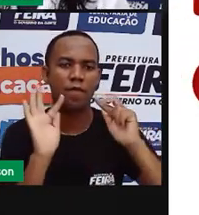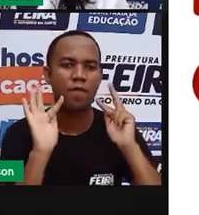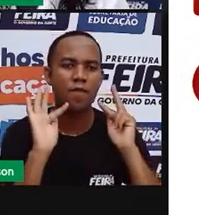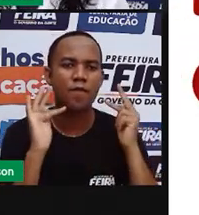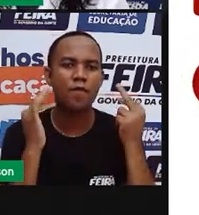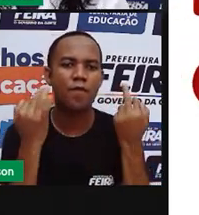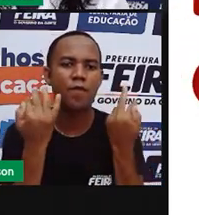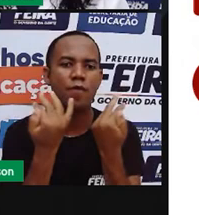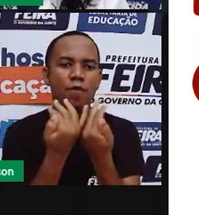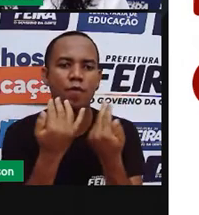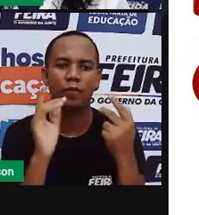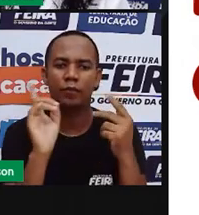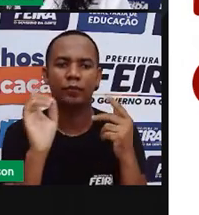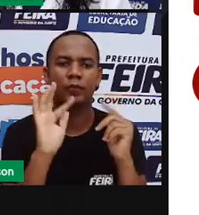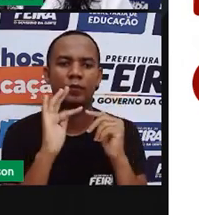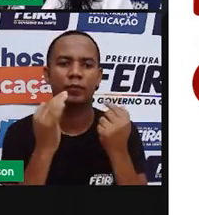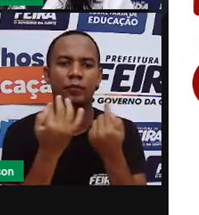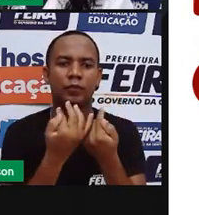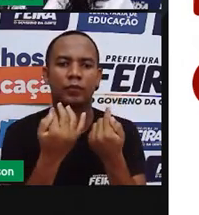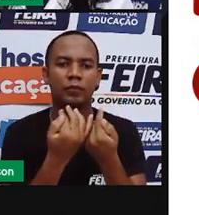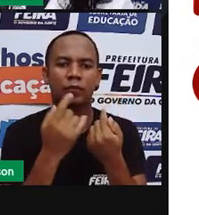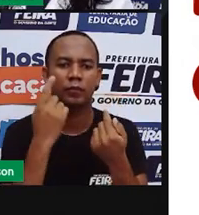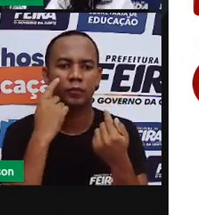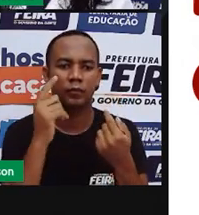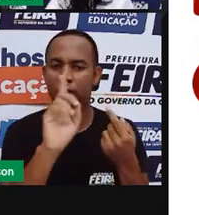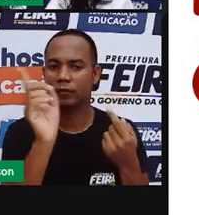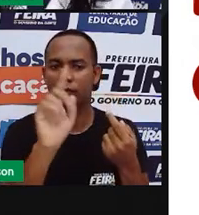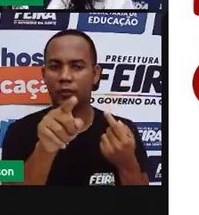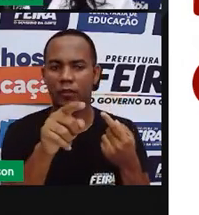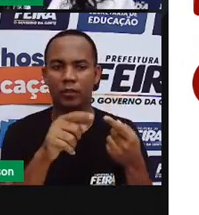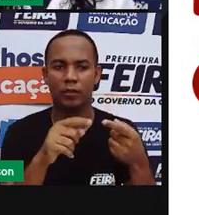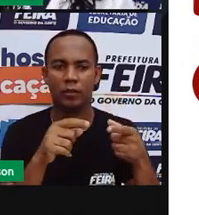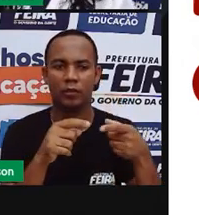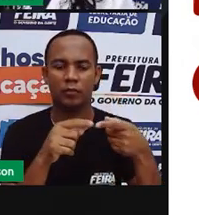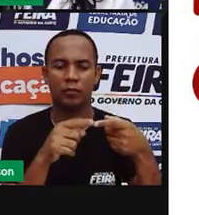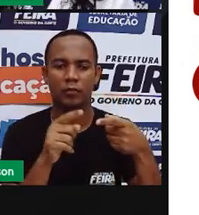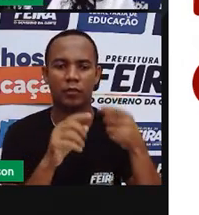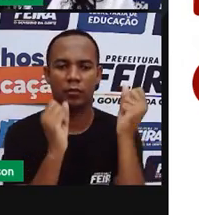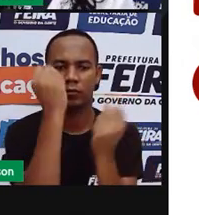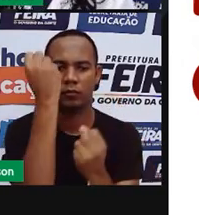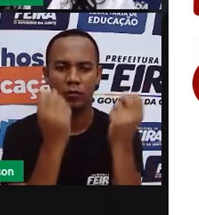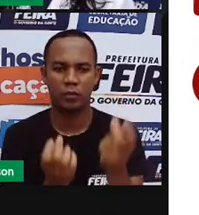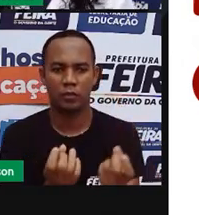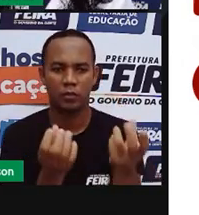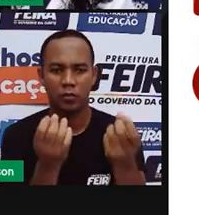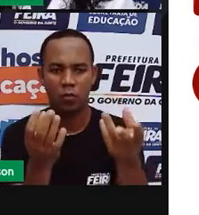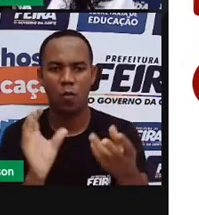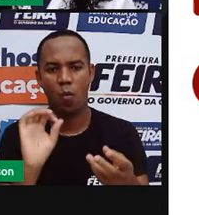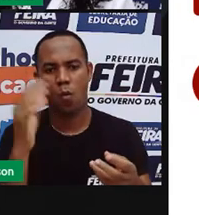O agronegócio, orgânica e familiar.